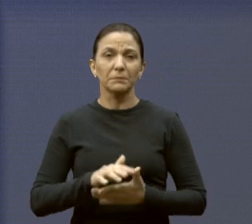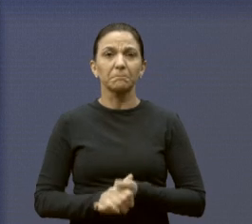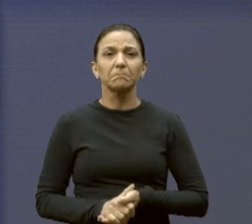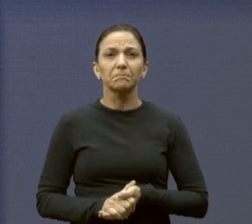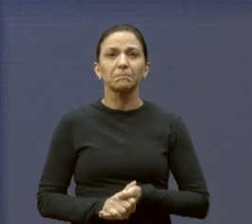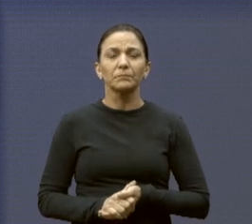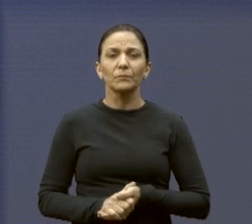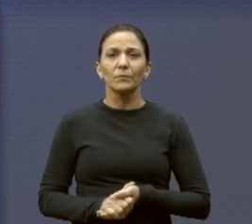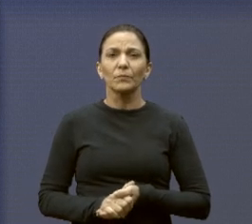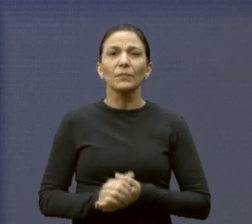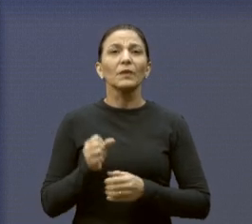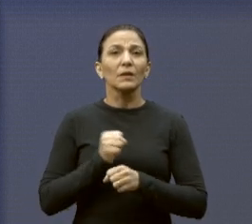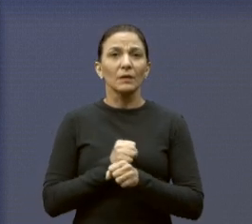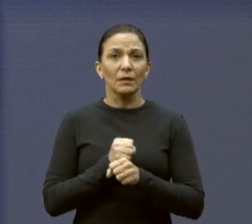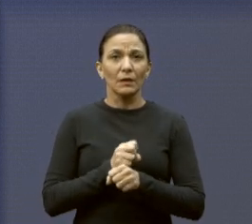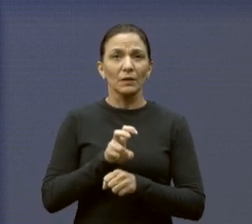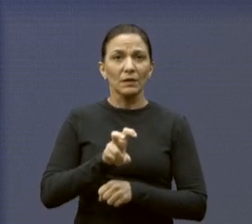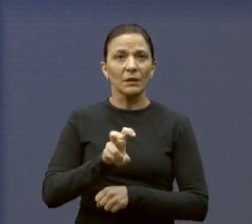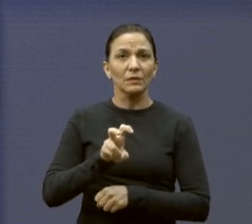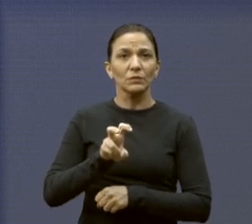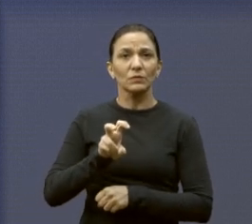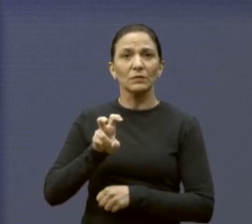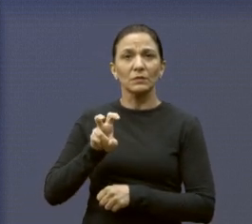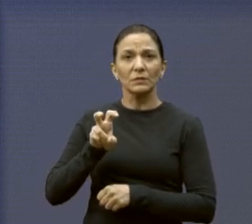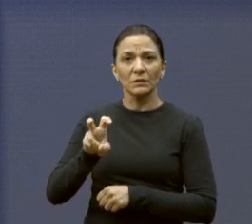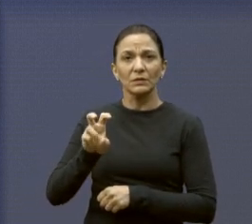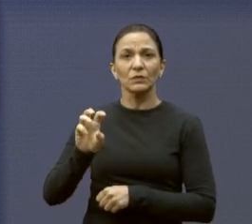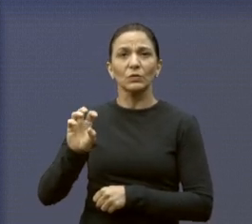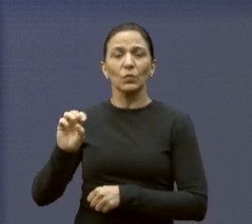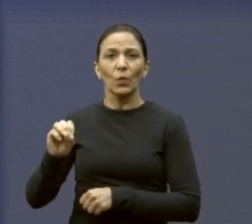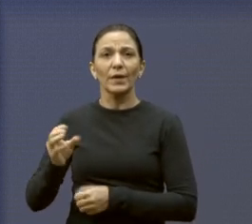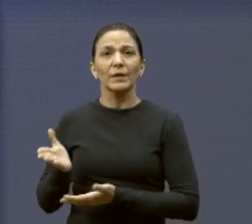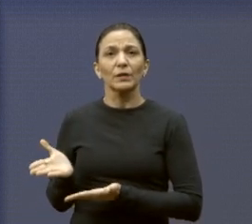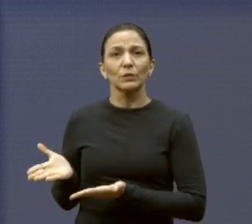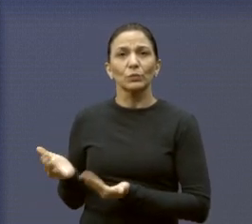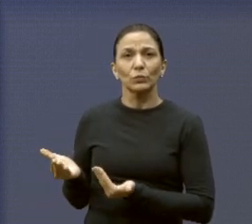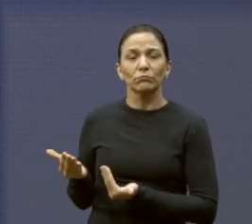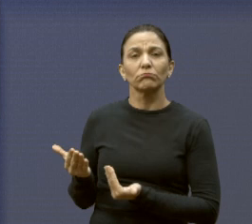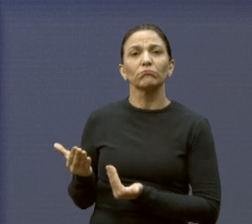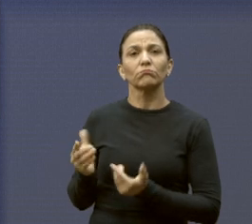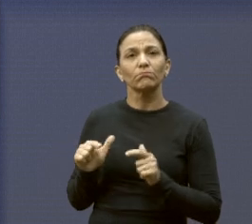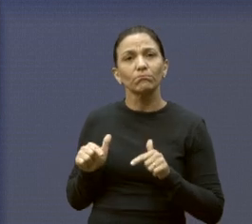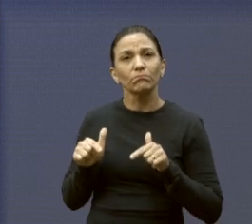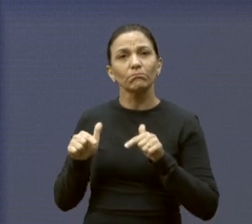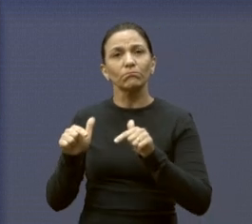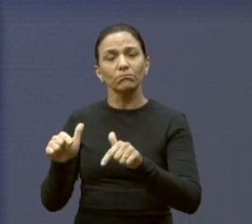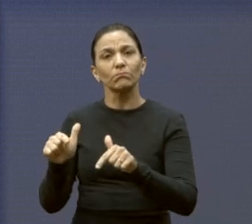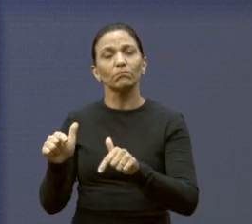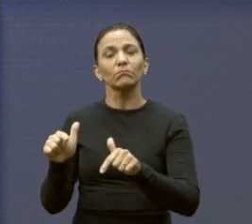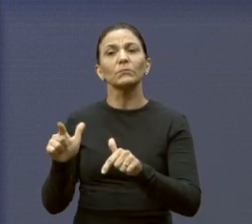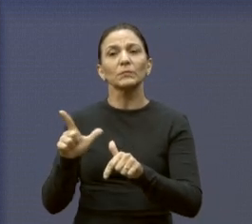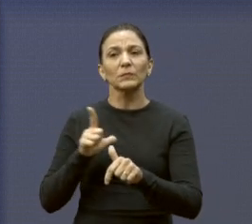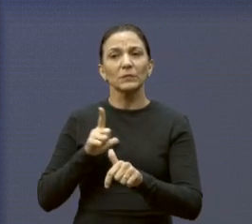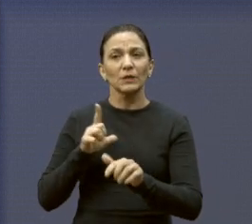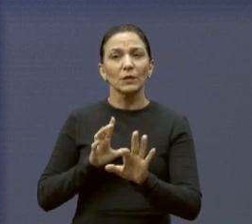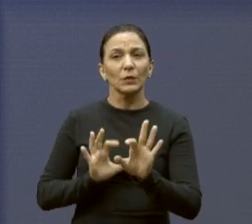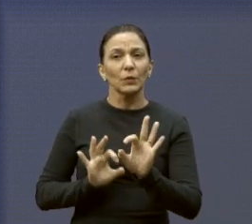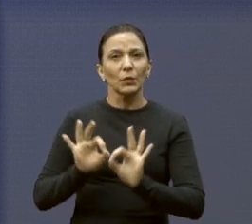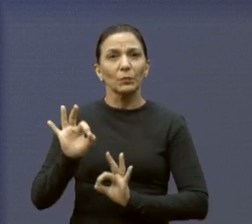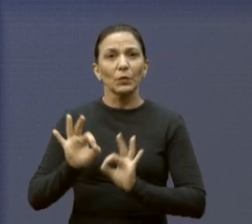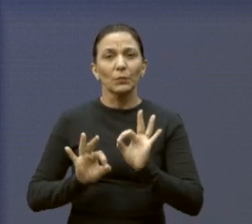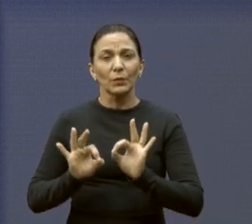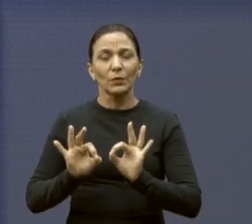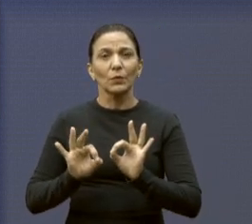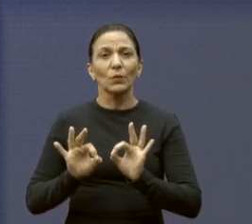edição, 550 adolescentes receberam seus certificados e se prepararam para